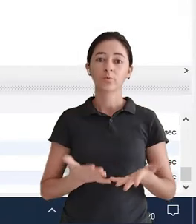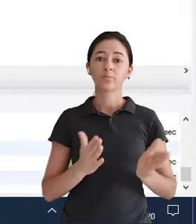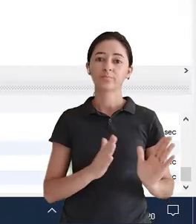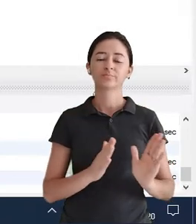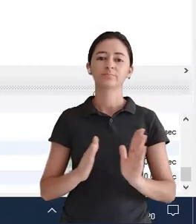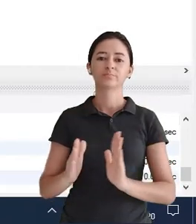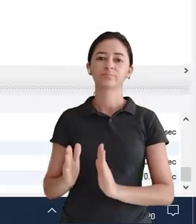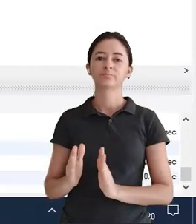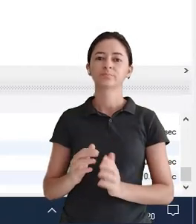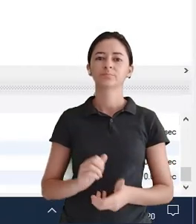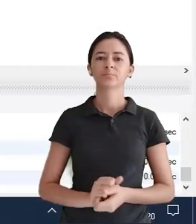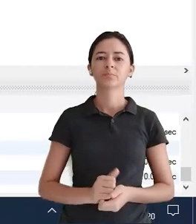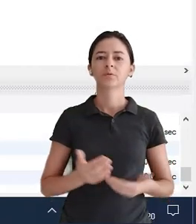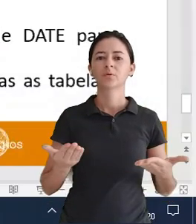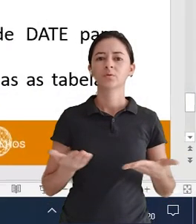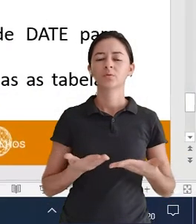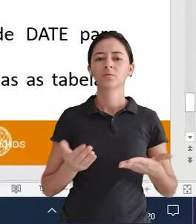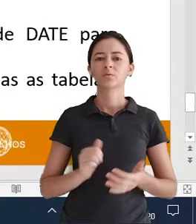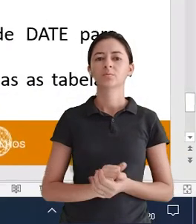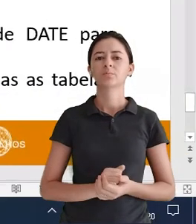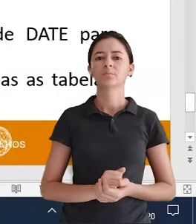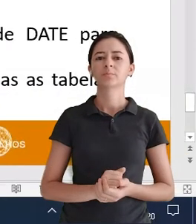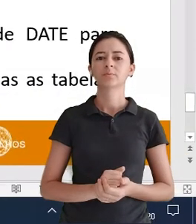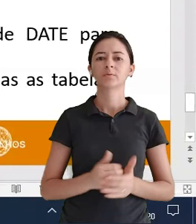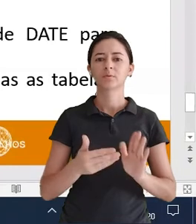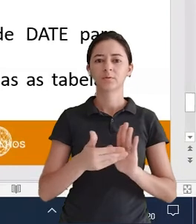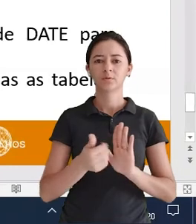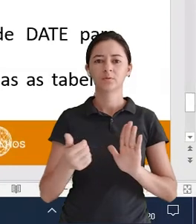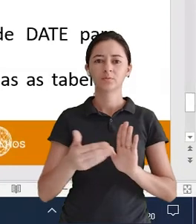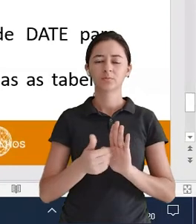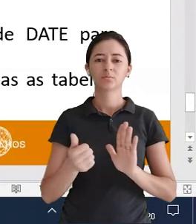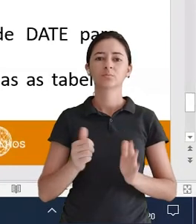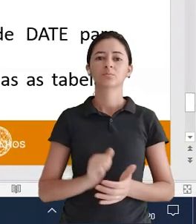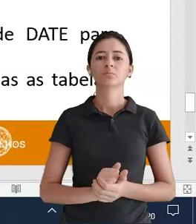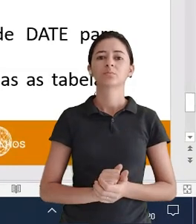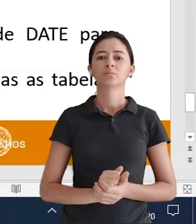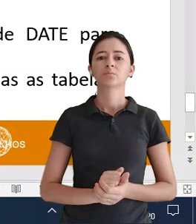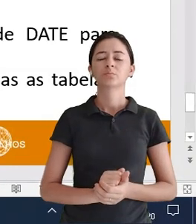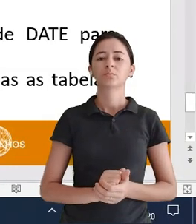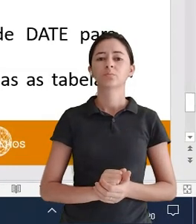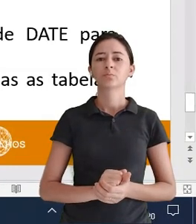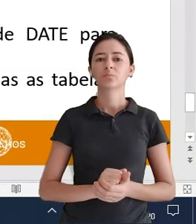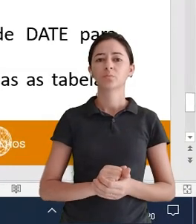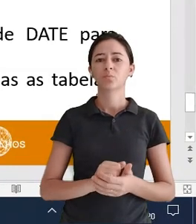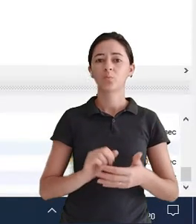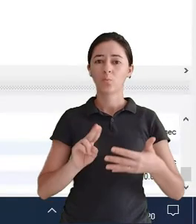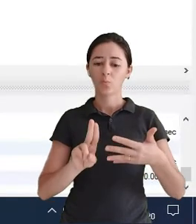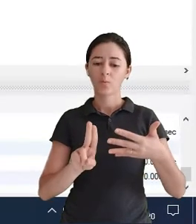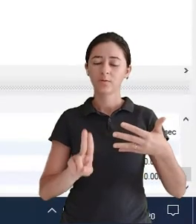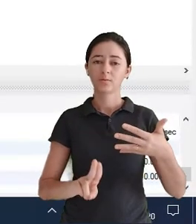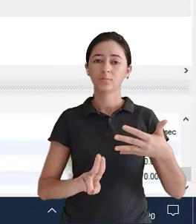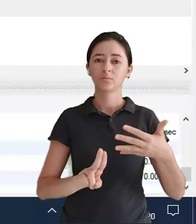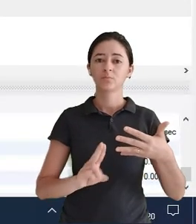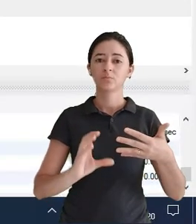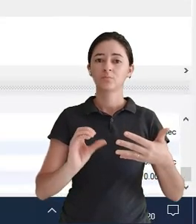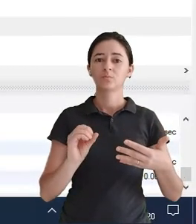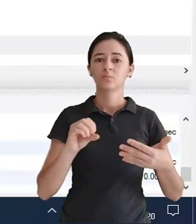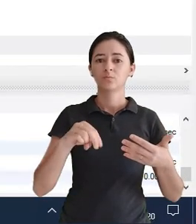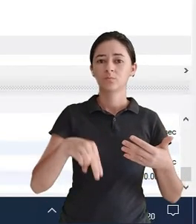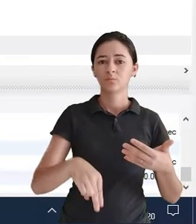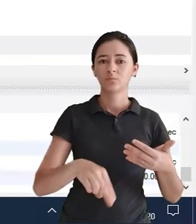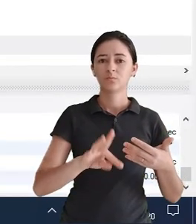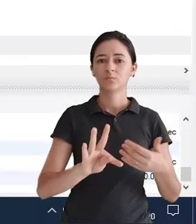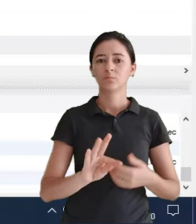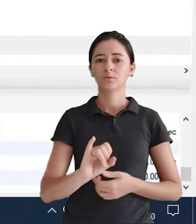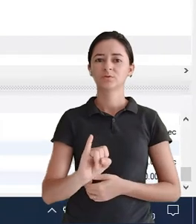Muito bem Vamos continuar aqui Agora Exclua o atributo Continente Na tabela País Então pra excluir